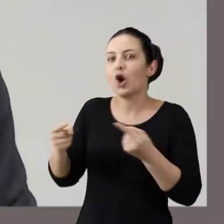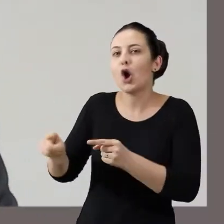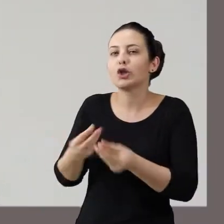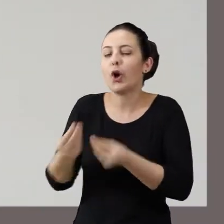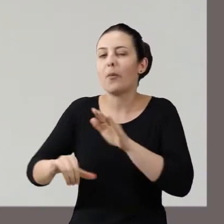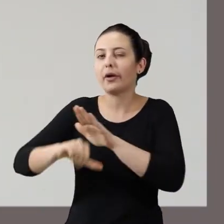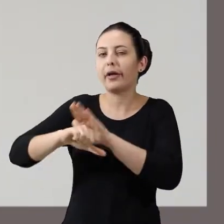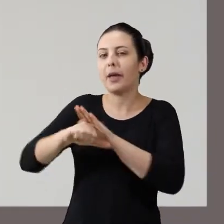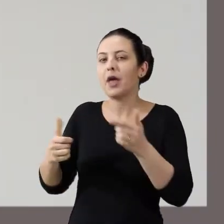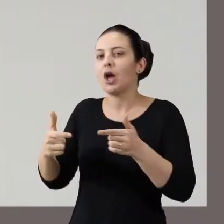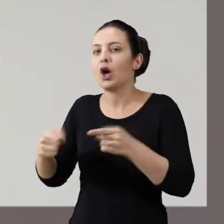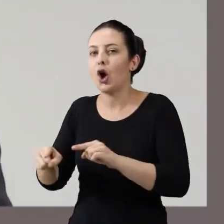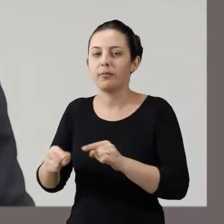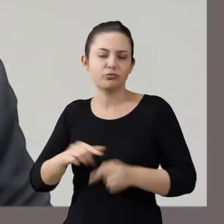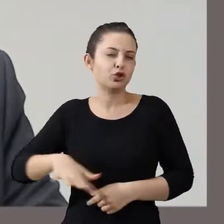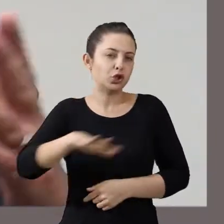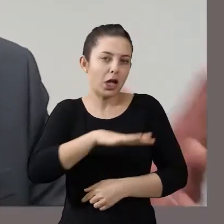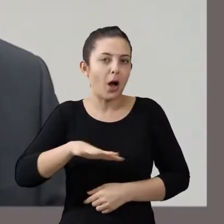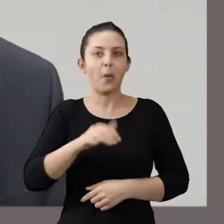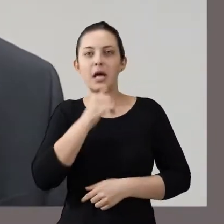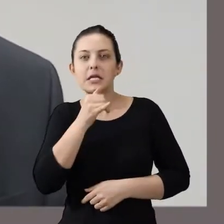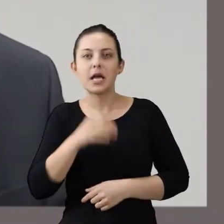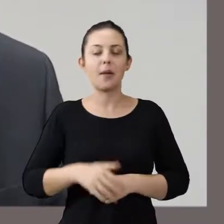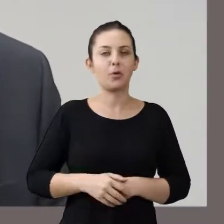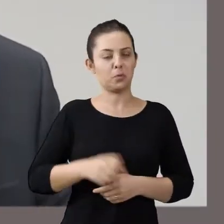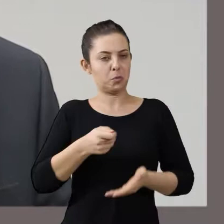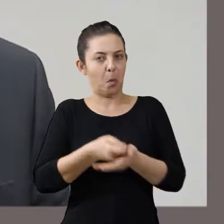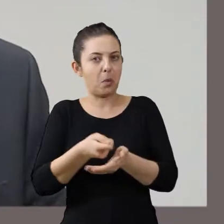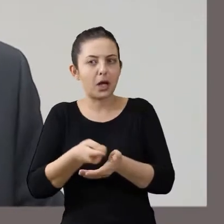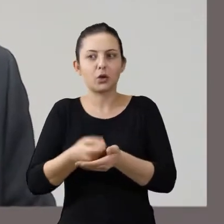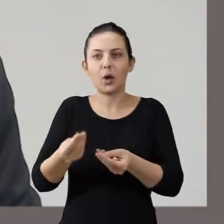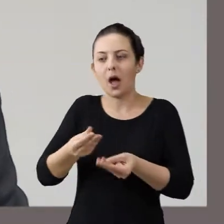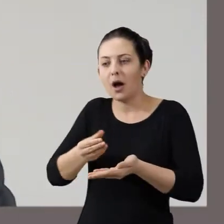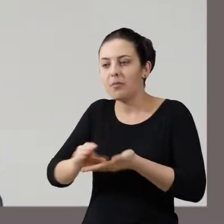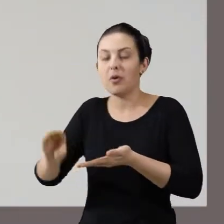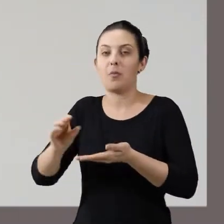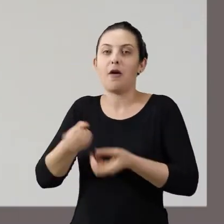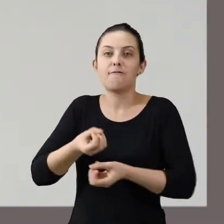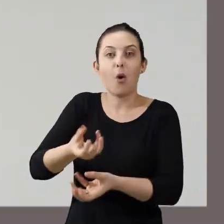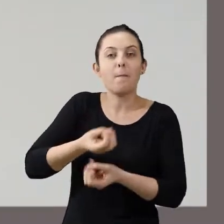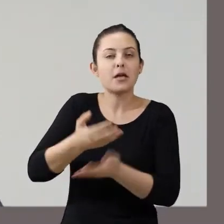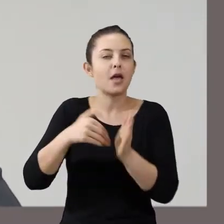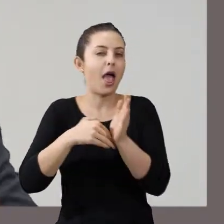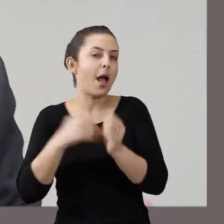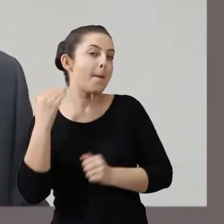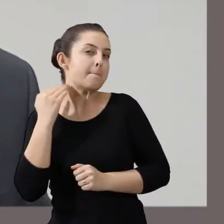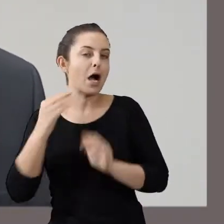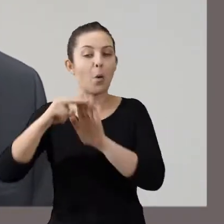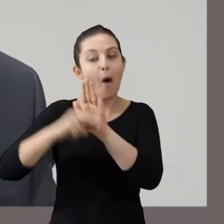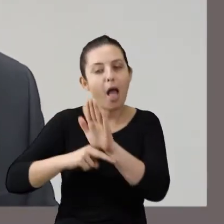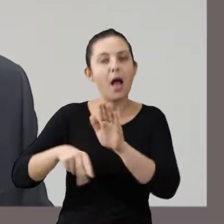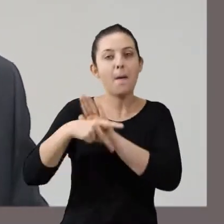tipos de crimes de maneira geral. Então, desde um layout obrigatório para o fornecimento de informações de sigilo bancário, entre outras